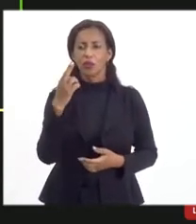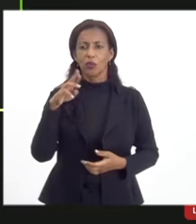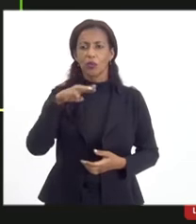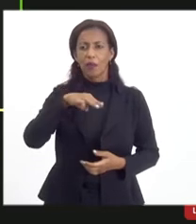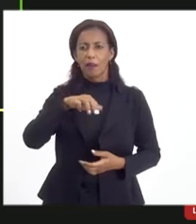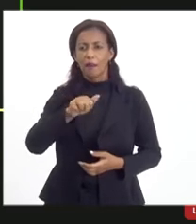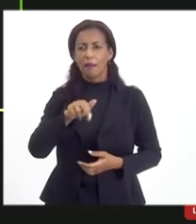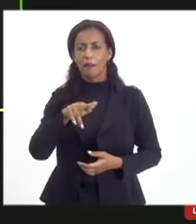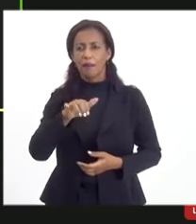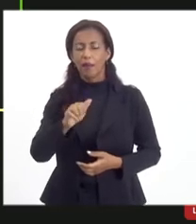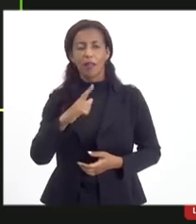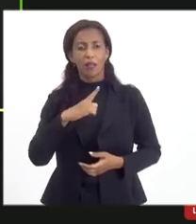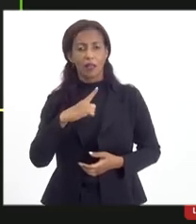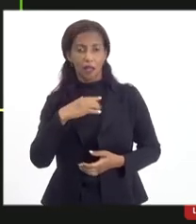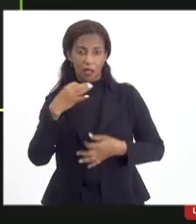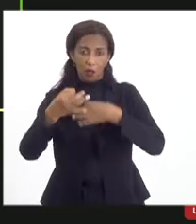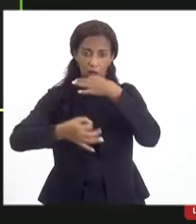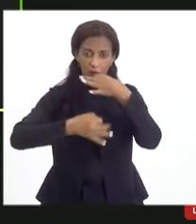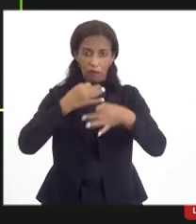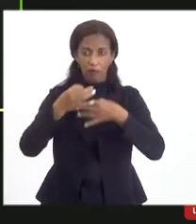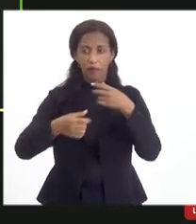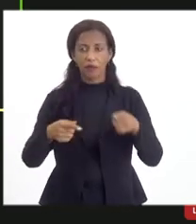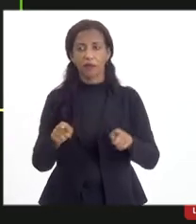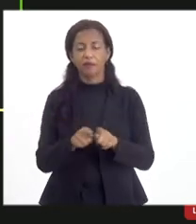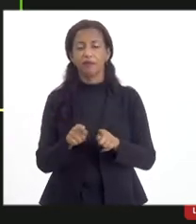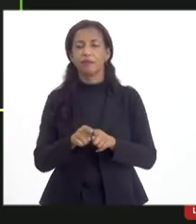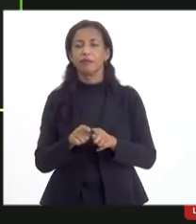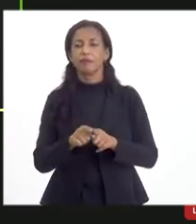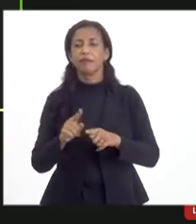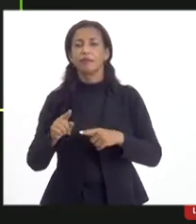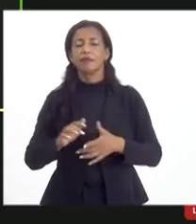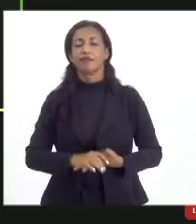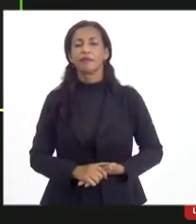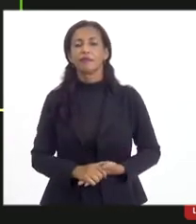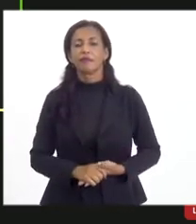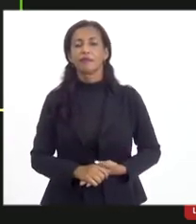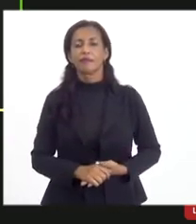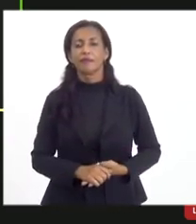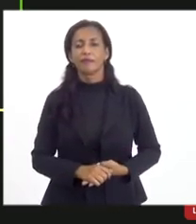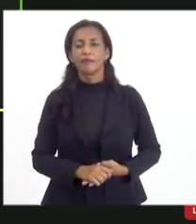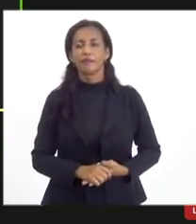tem alguma observação, né, após aí o Márcio Ferraro.